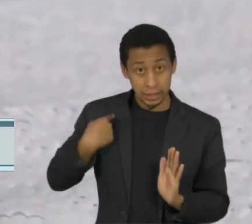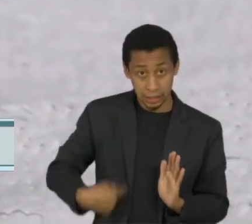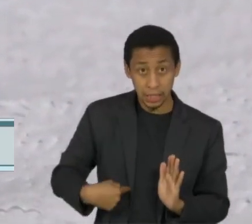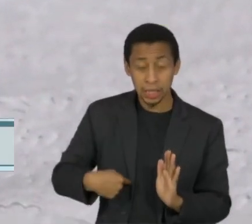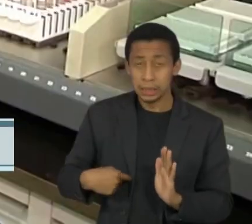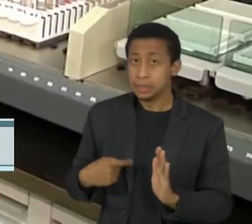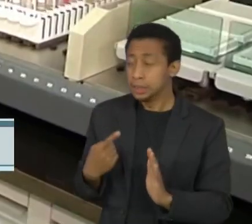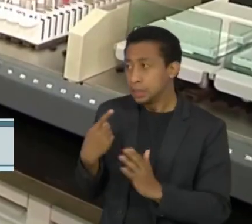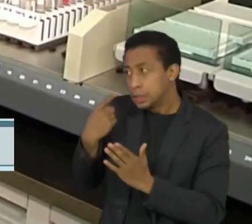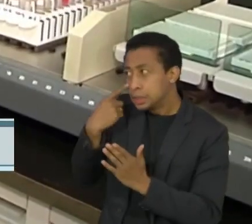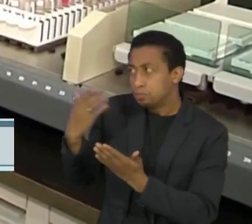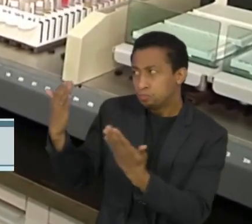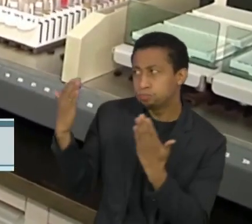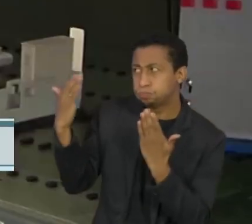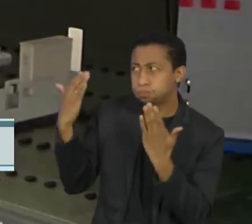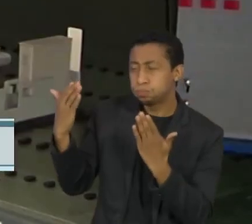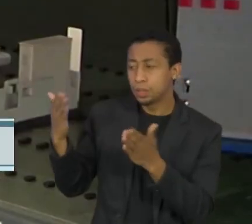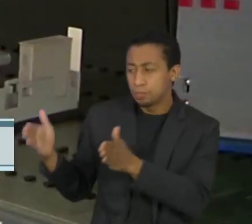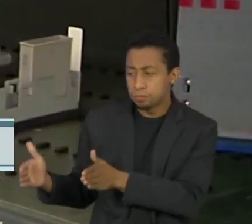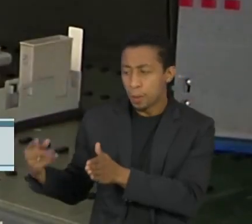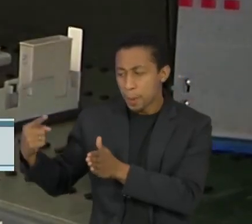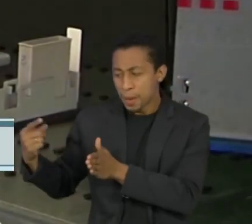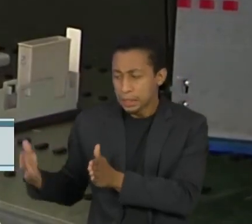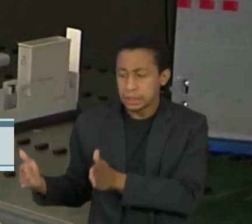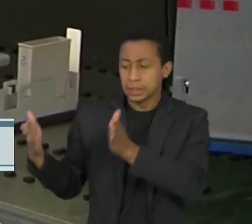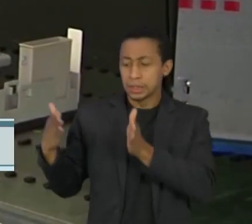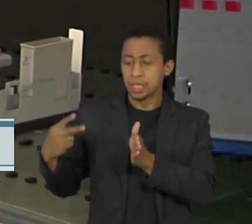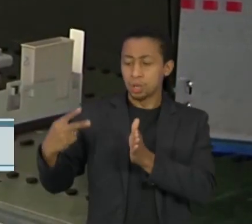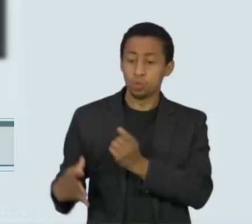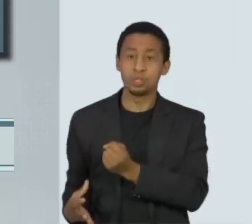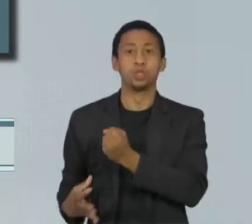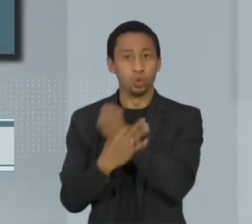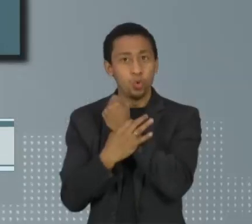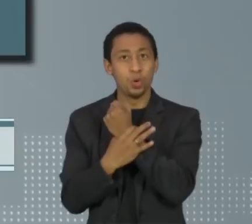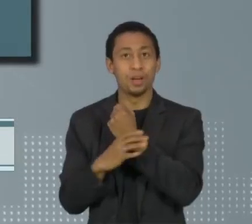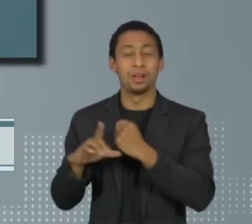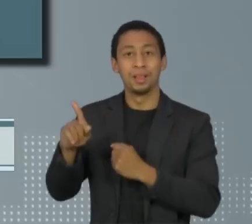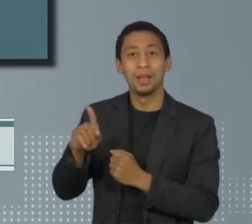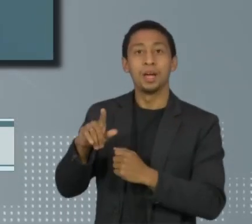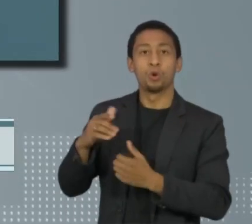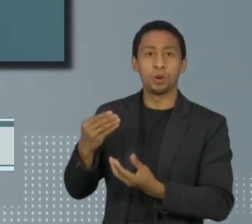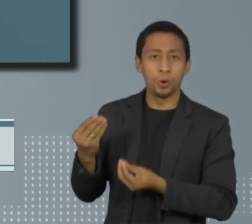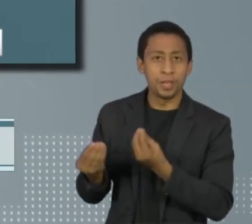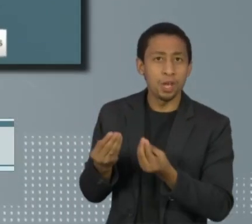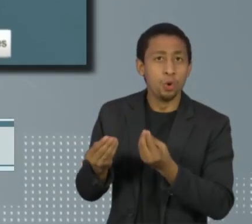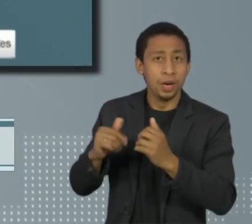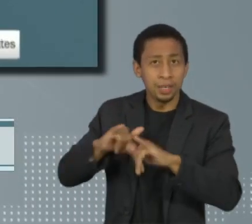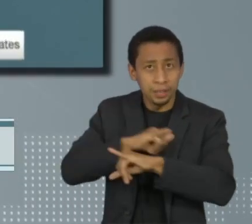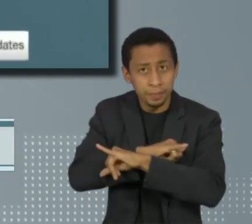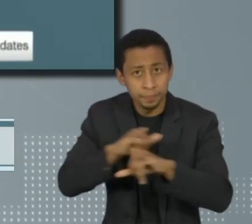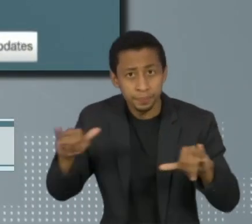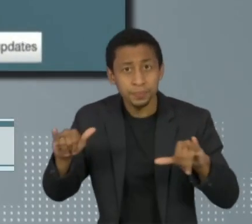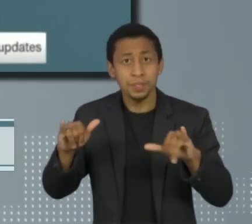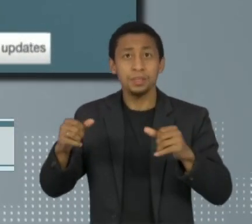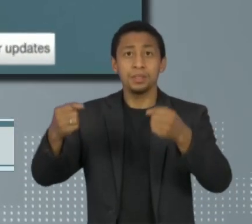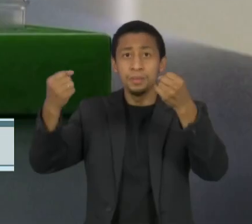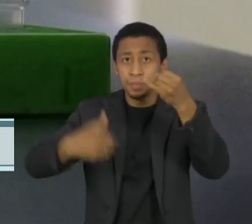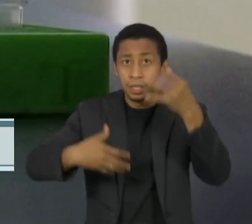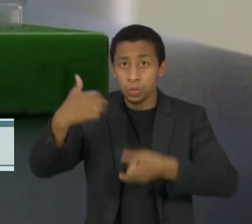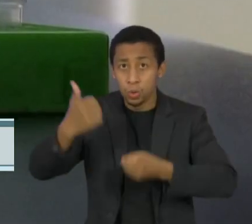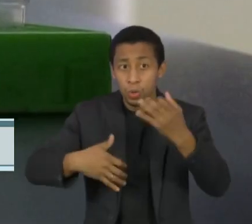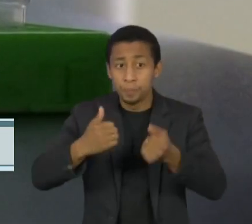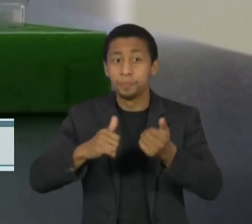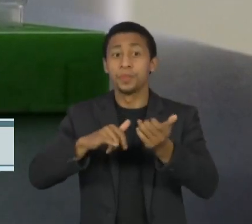segura na segunda fase de testes, feita em Wuhan. Os resultados foram publicados na revista The Lancet. A